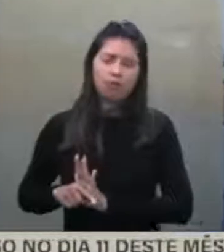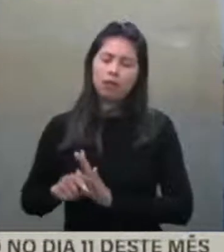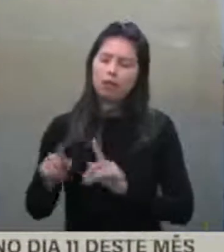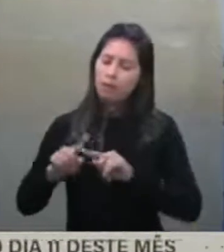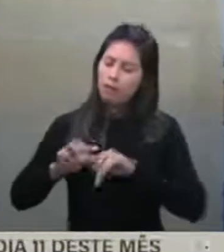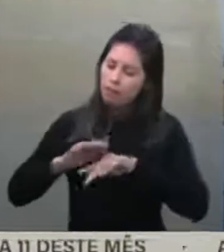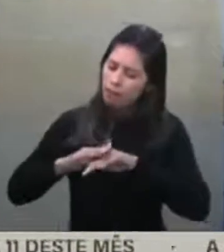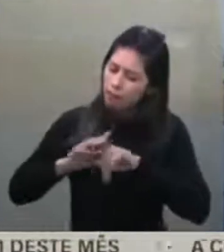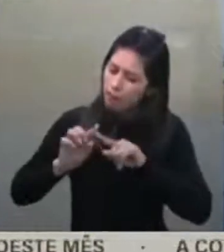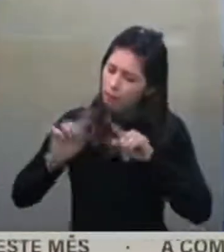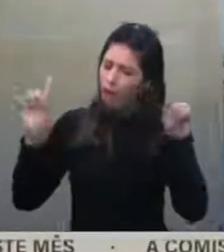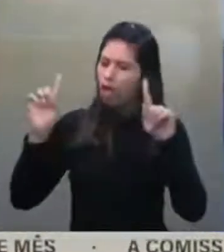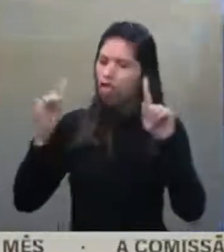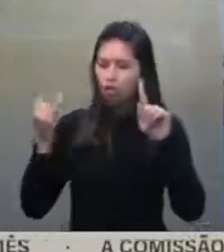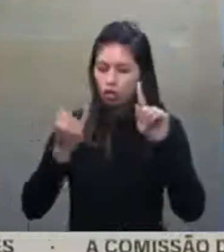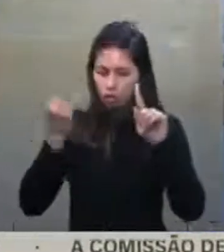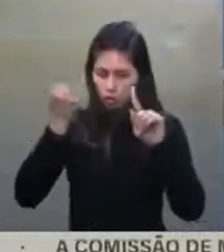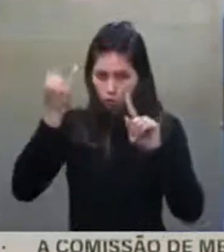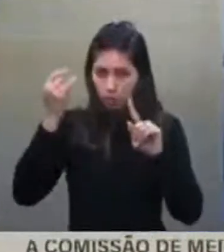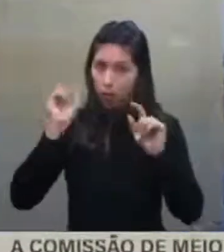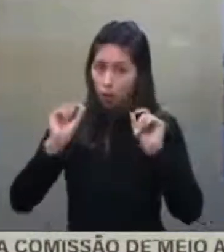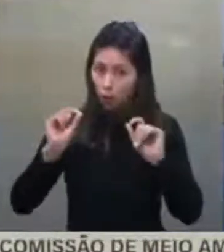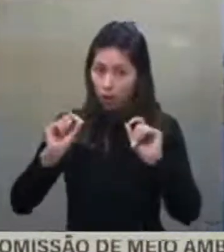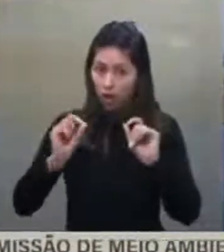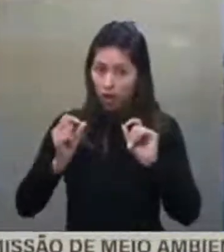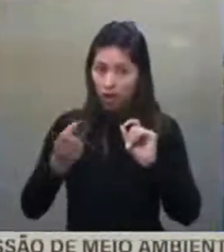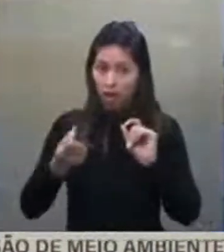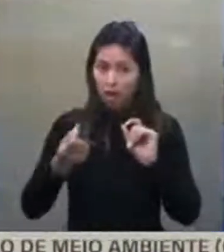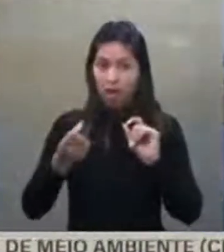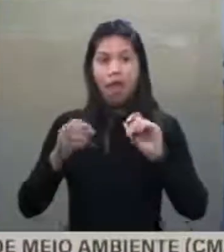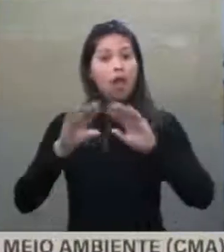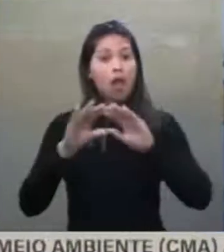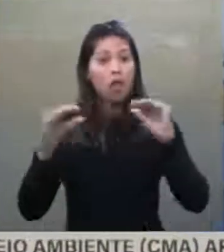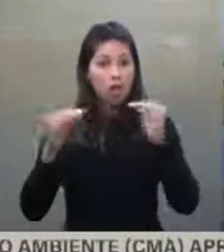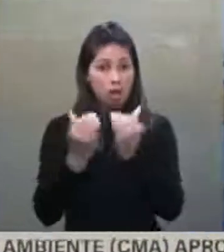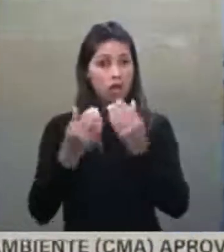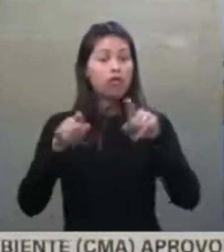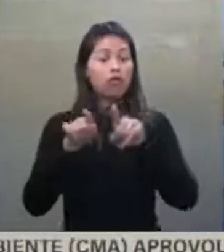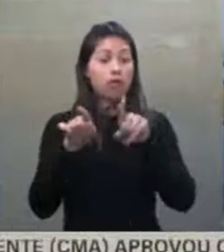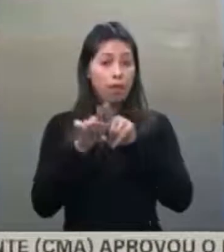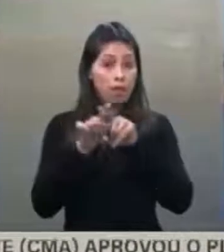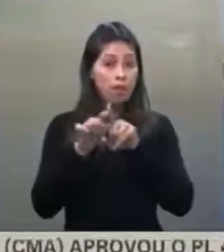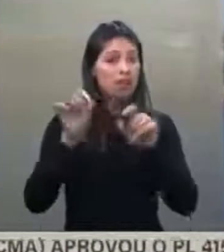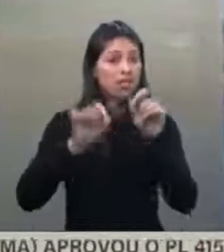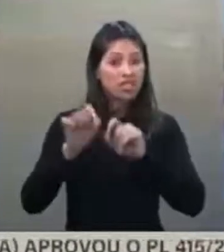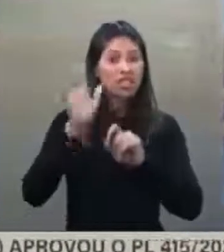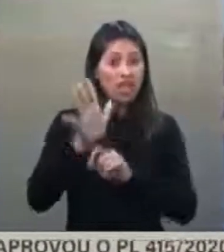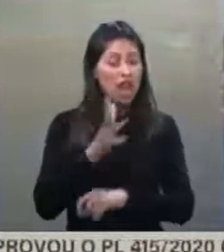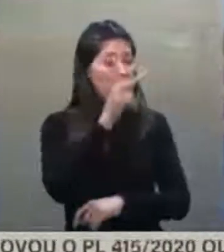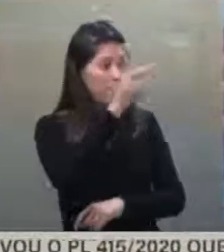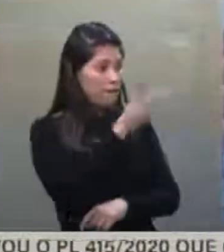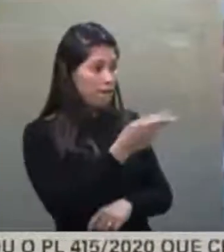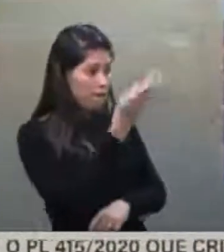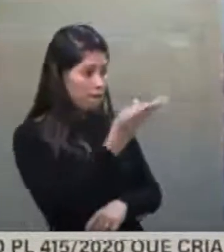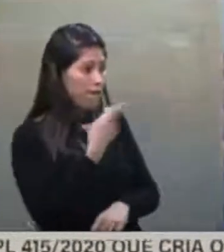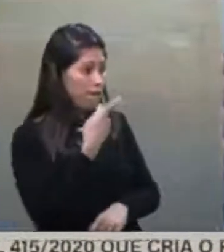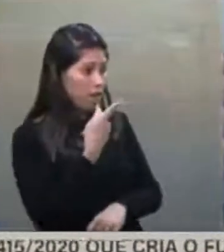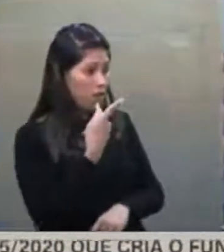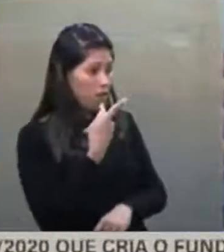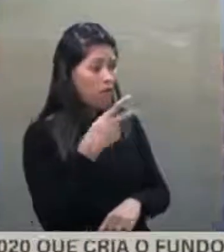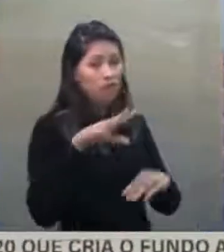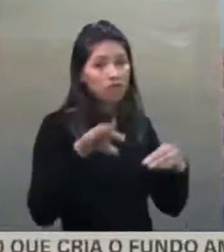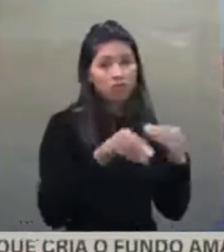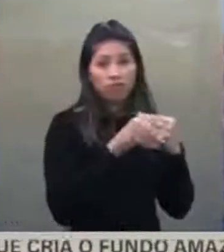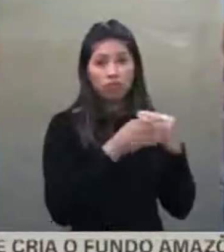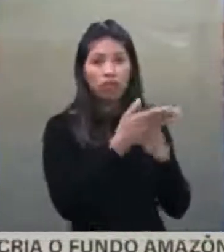sabatina do Supremo Tribunal Federal, como muito bem colocou a senadora Simone Tebet, tem uma representatividade grande,